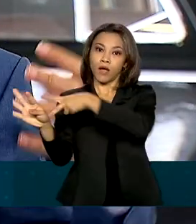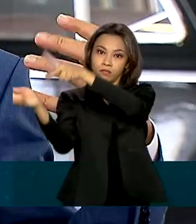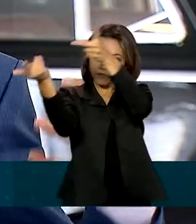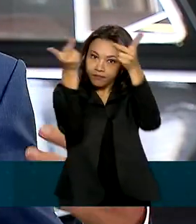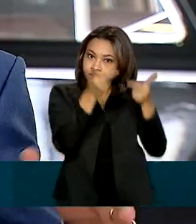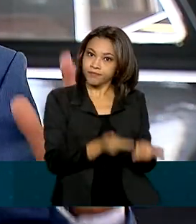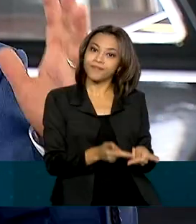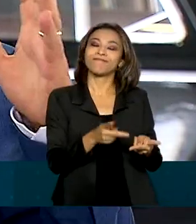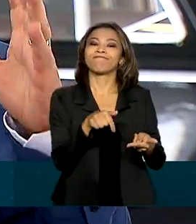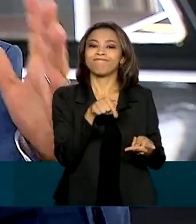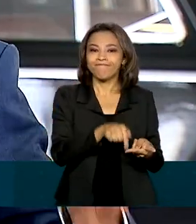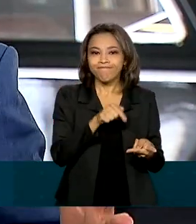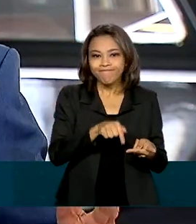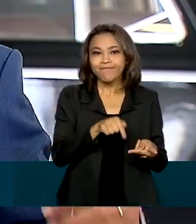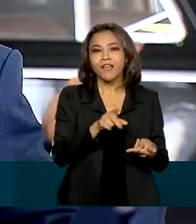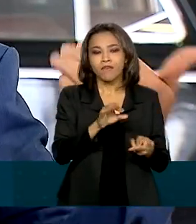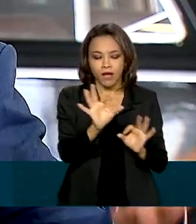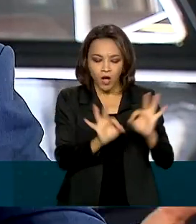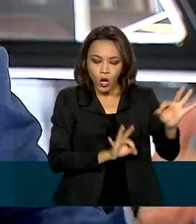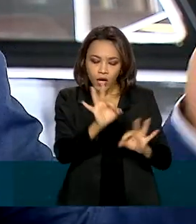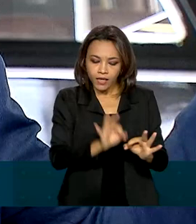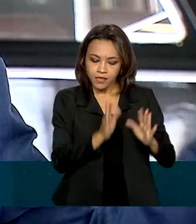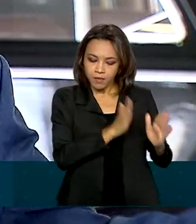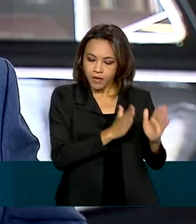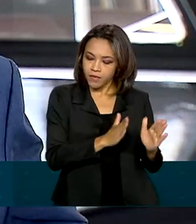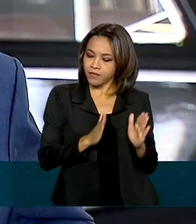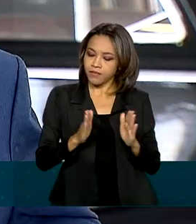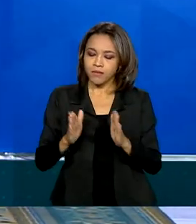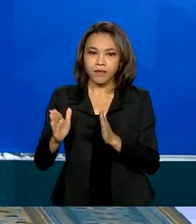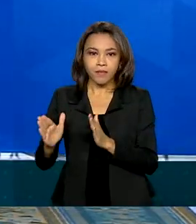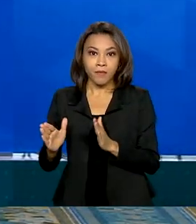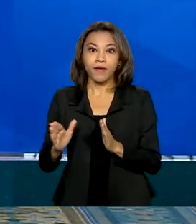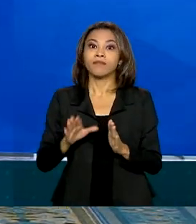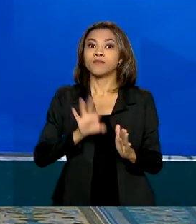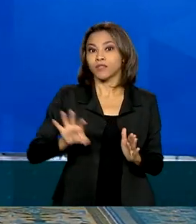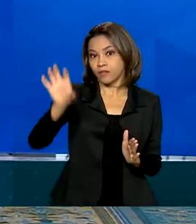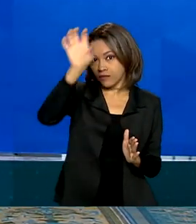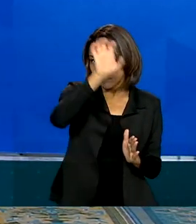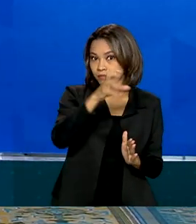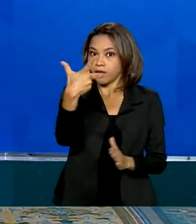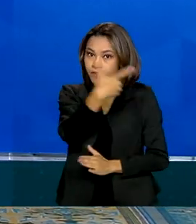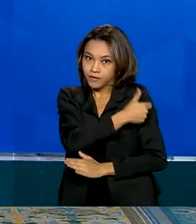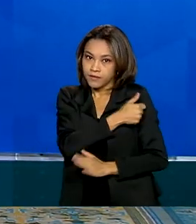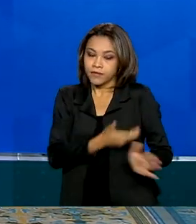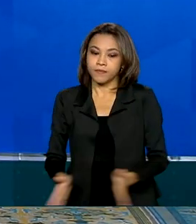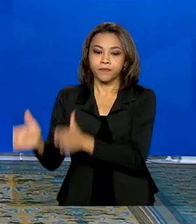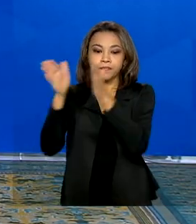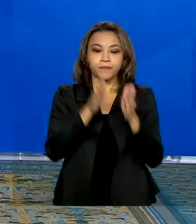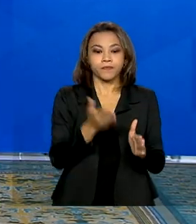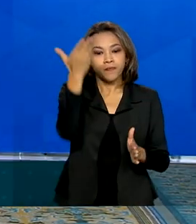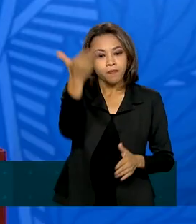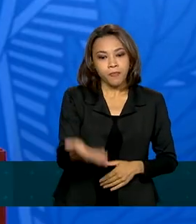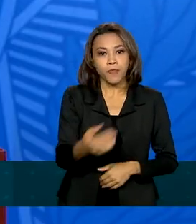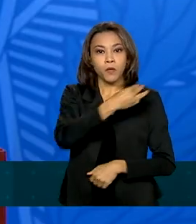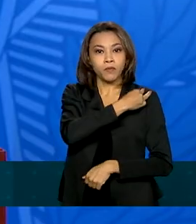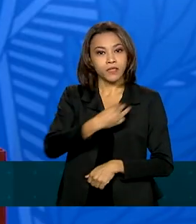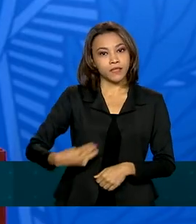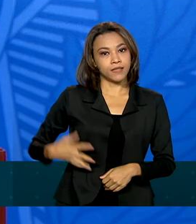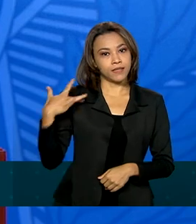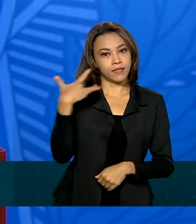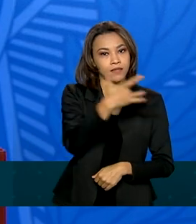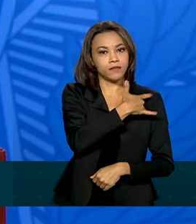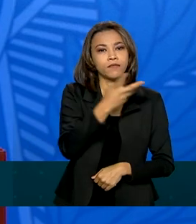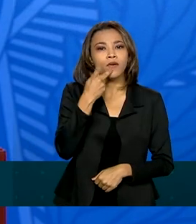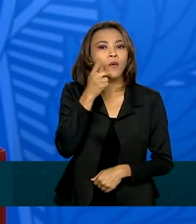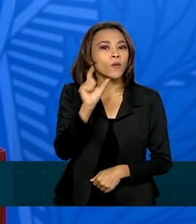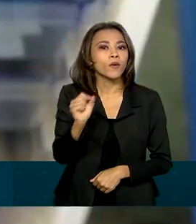colocado dentro de cada fase na proporção de cada estado. Em declaração à imprensa, o ministro da saúde reafirmou que